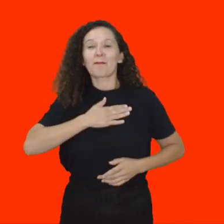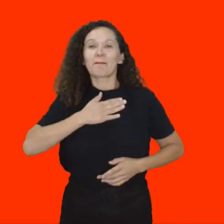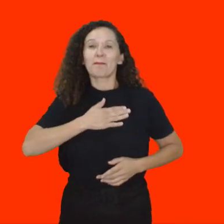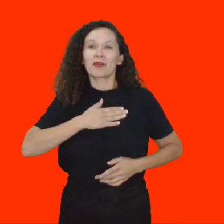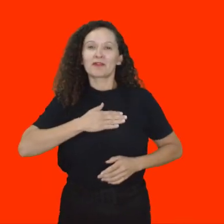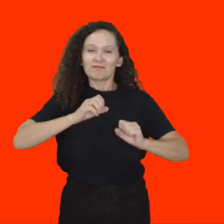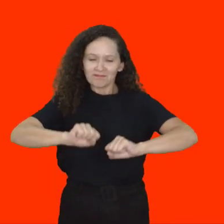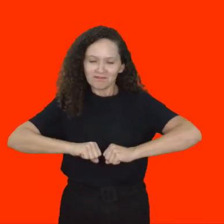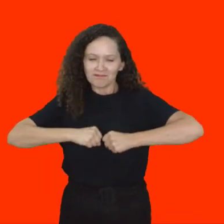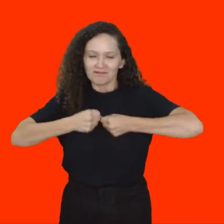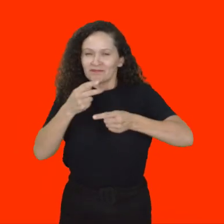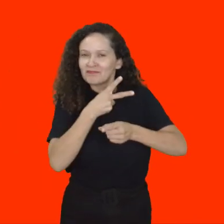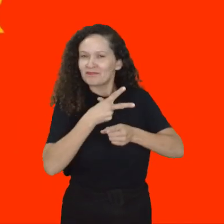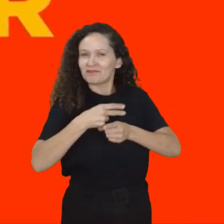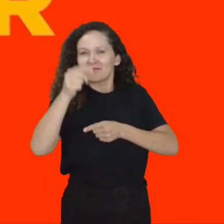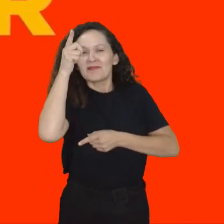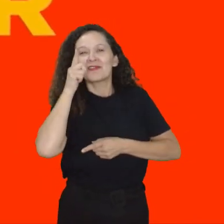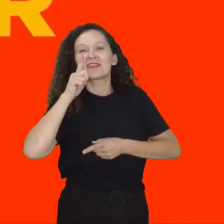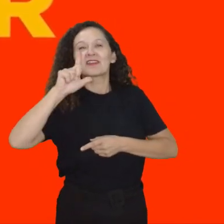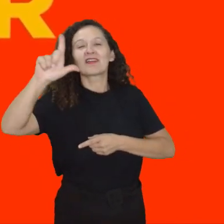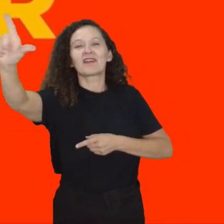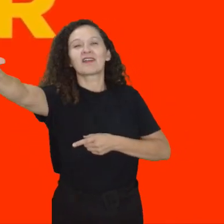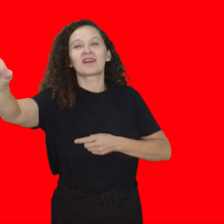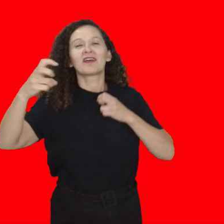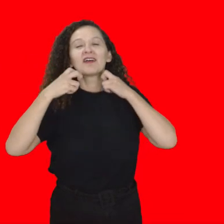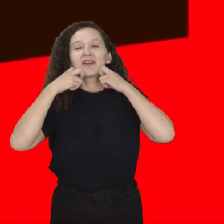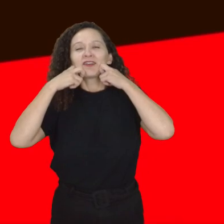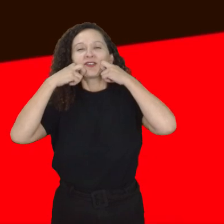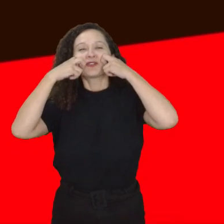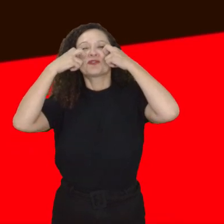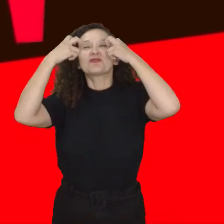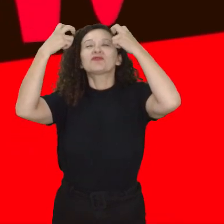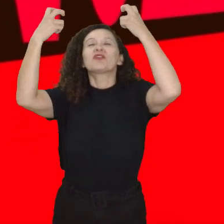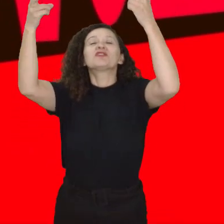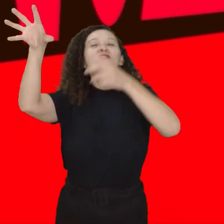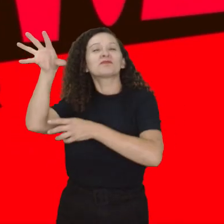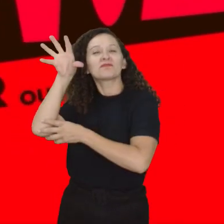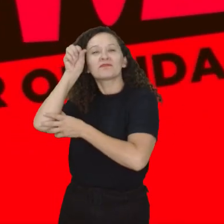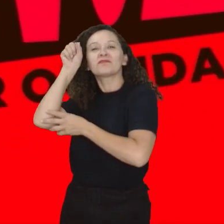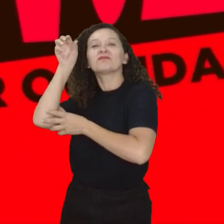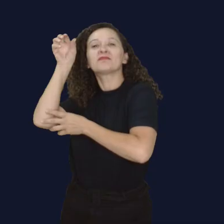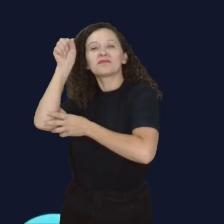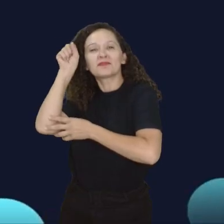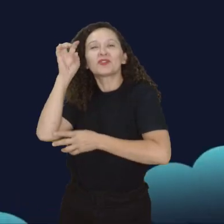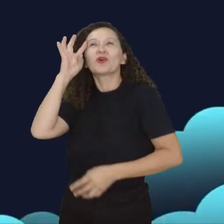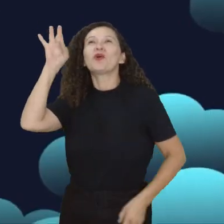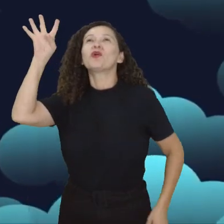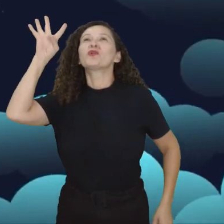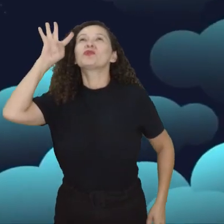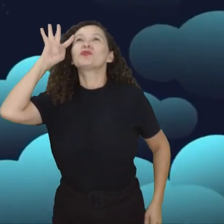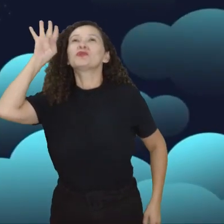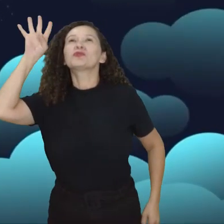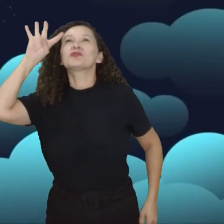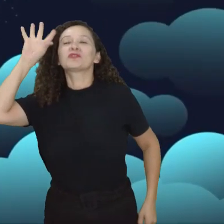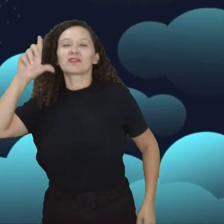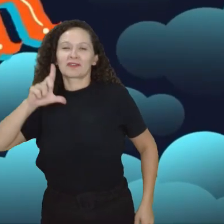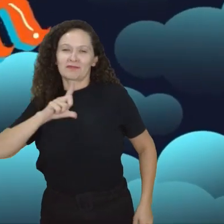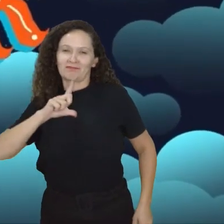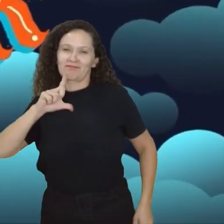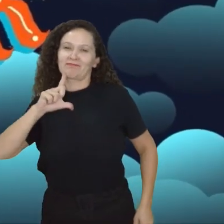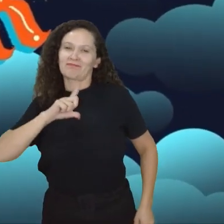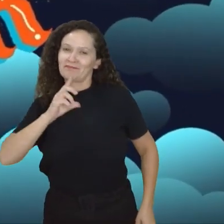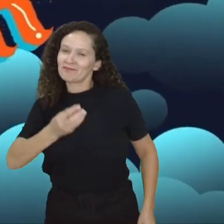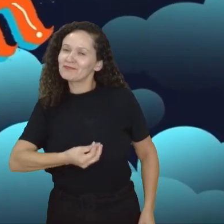Batalhando pra vencer Tenho voz pra ser ouvida Tenho